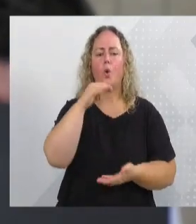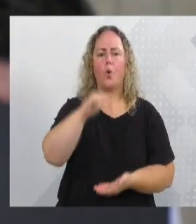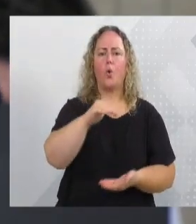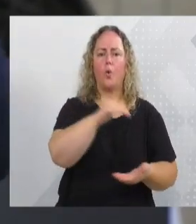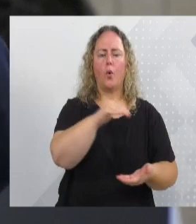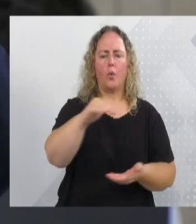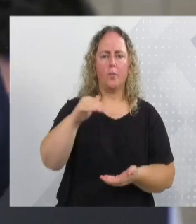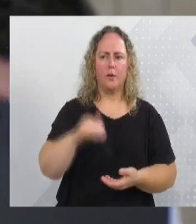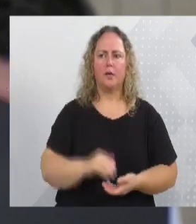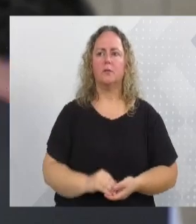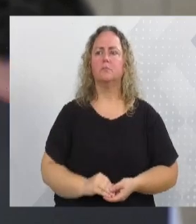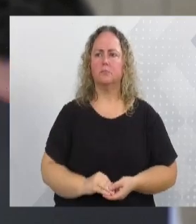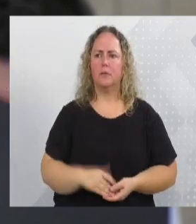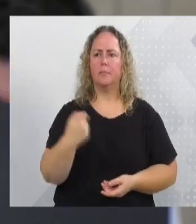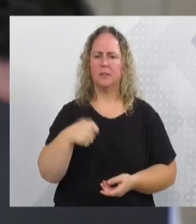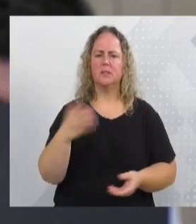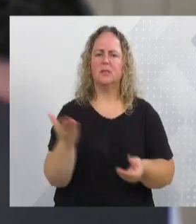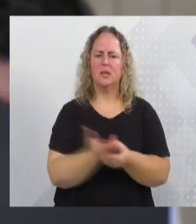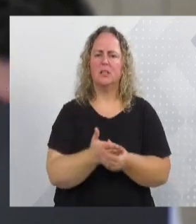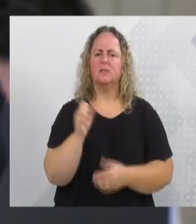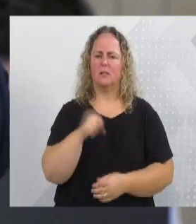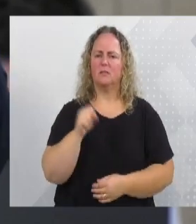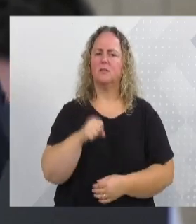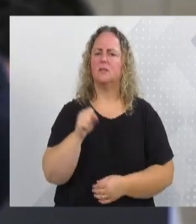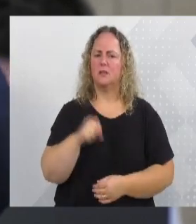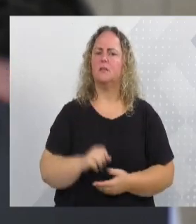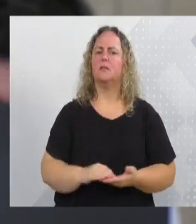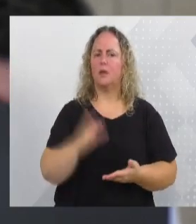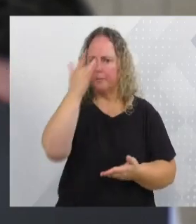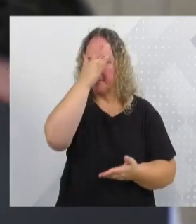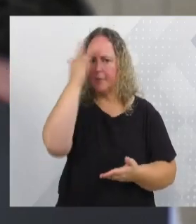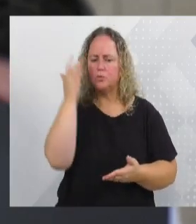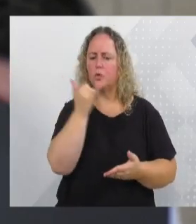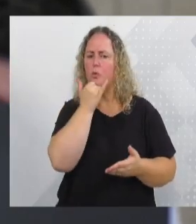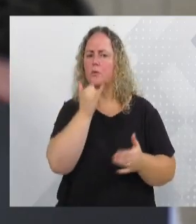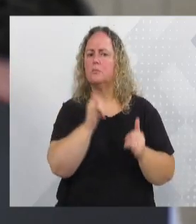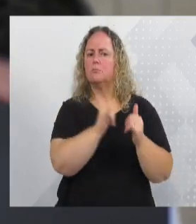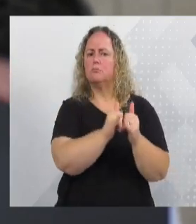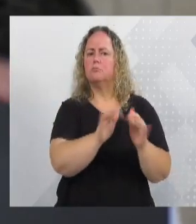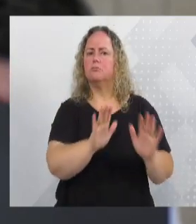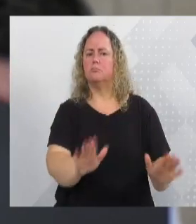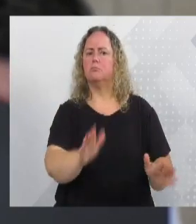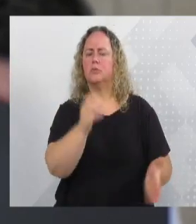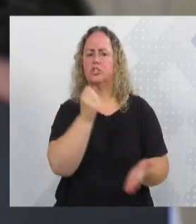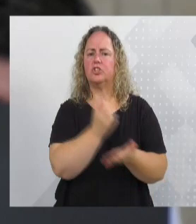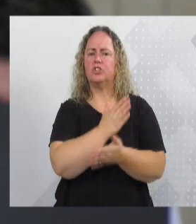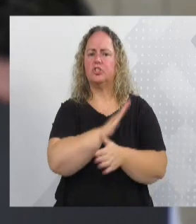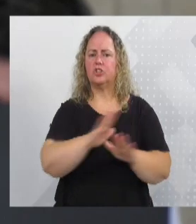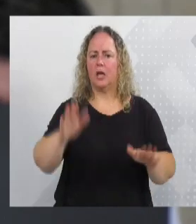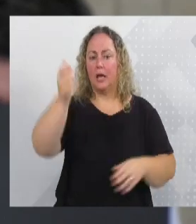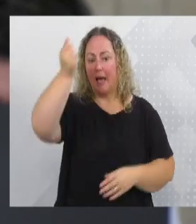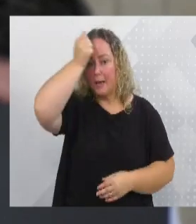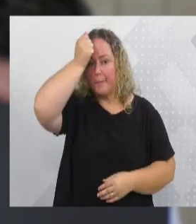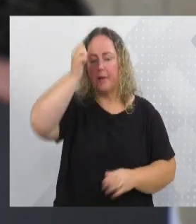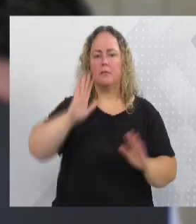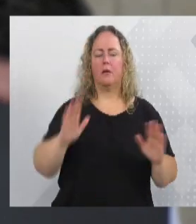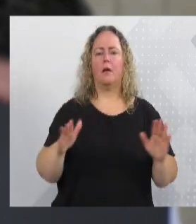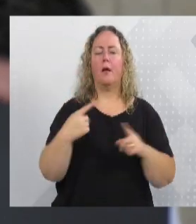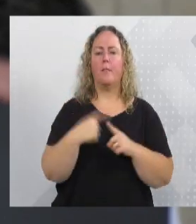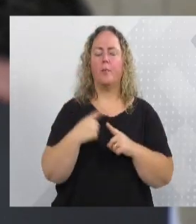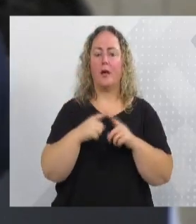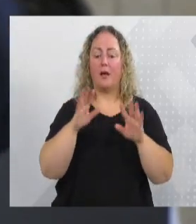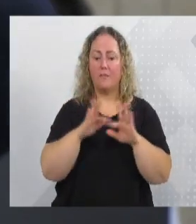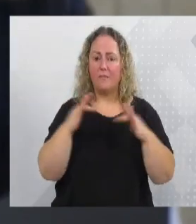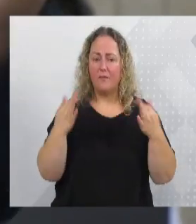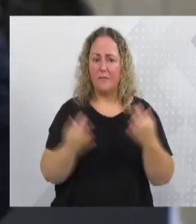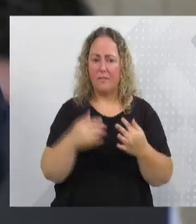adiante, tem que processar mesmo para que essas pessoas venham se redimir, porque, quando toca na parte da família, que é algo sagrado, com